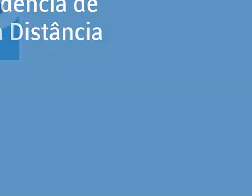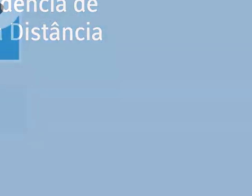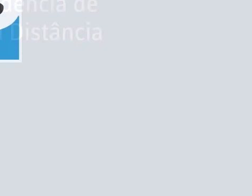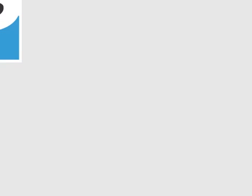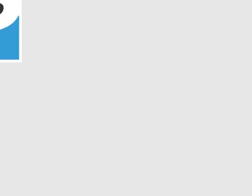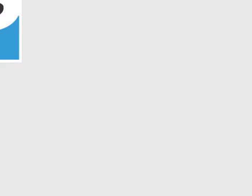próximo vídeo.